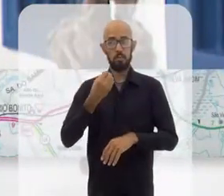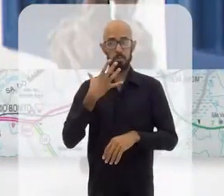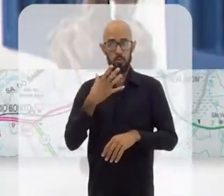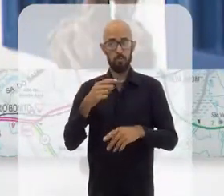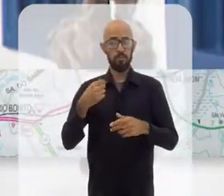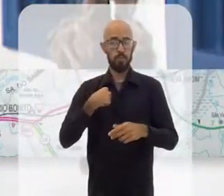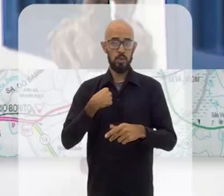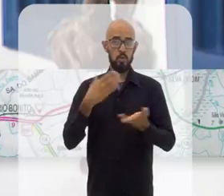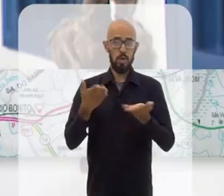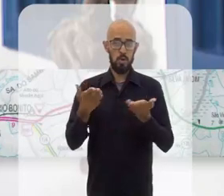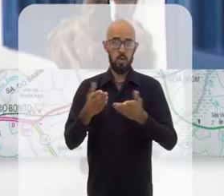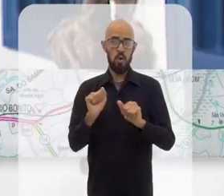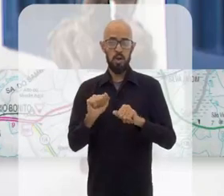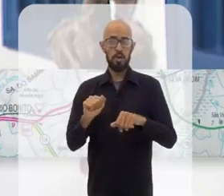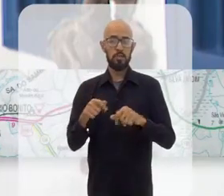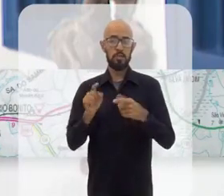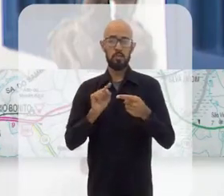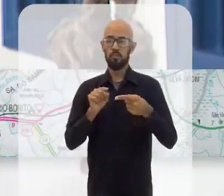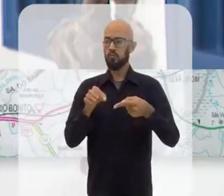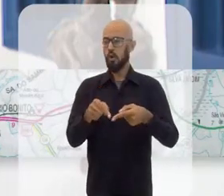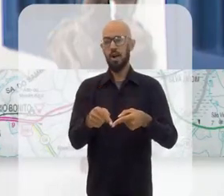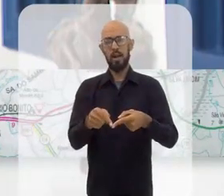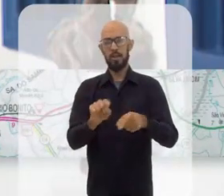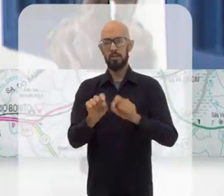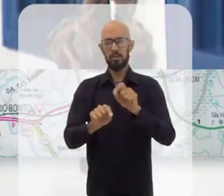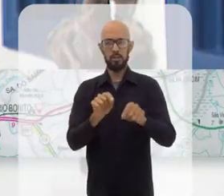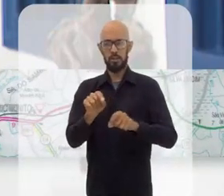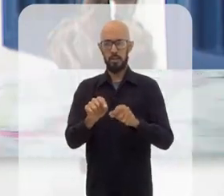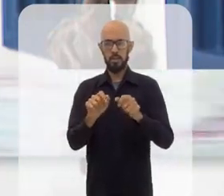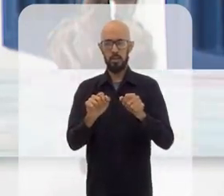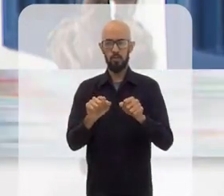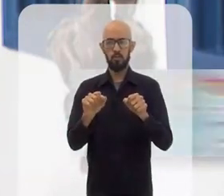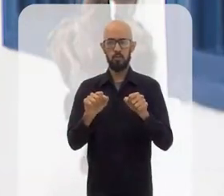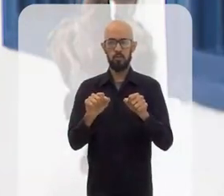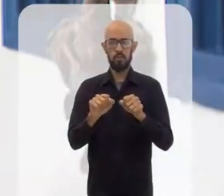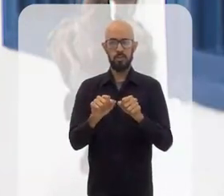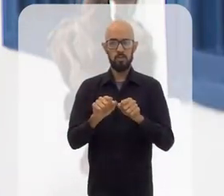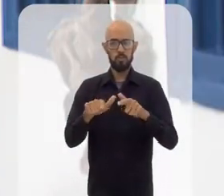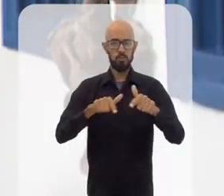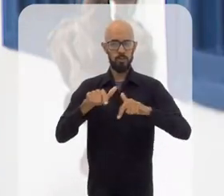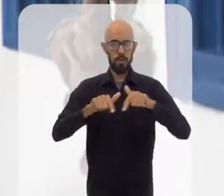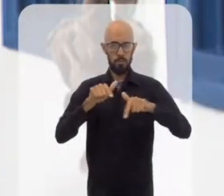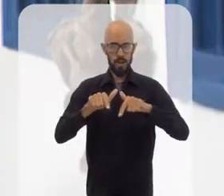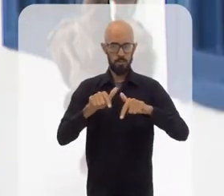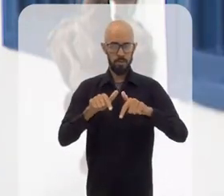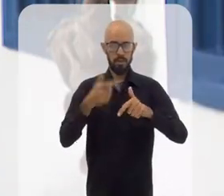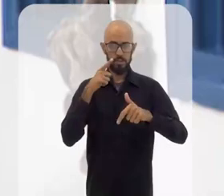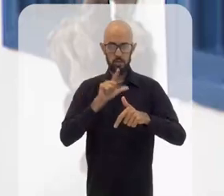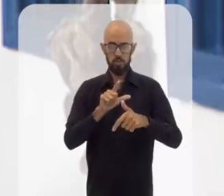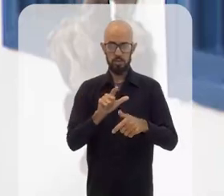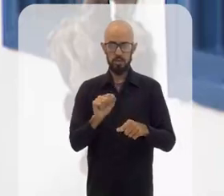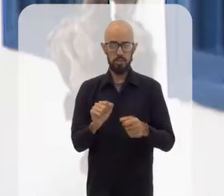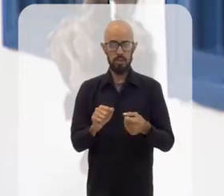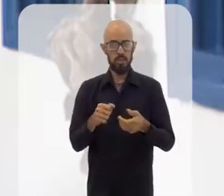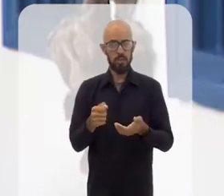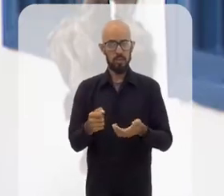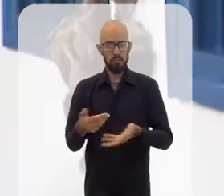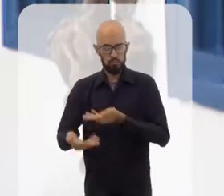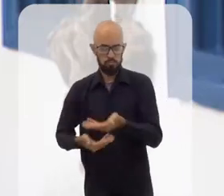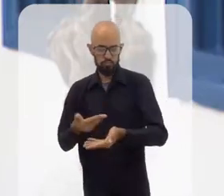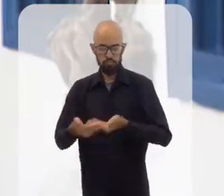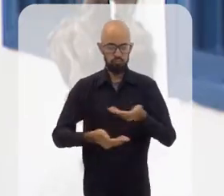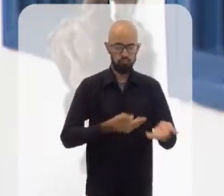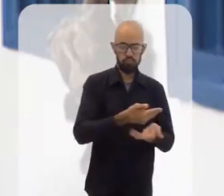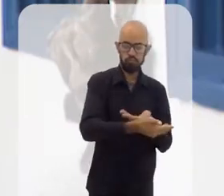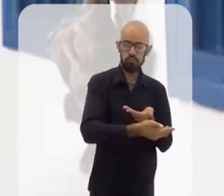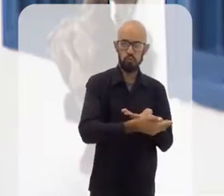eu estou agora dando ênfase e para ficar trabalhando para que ela possa, que